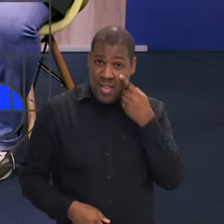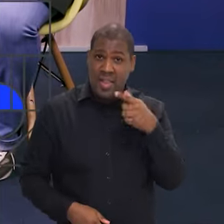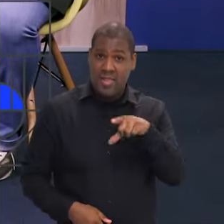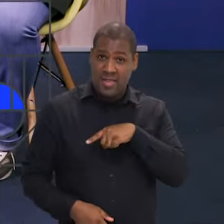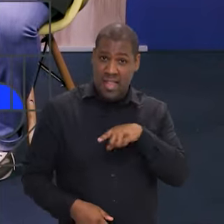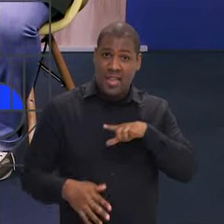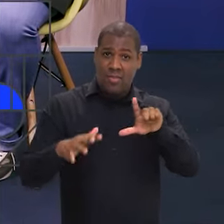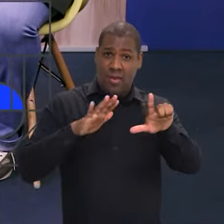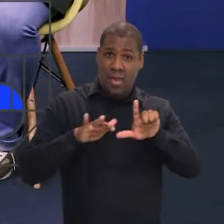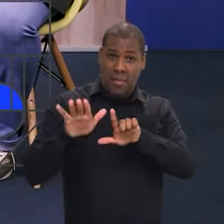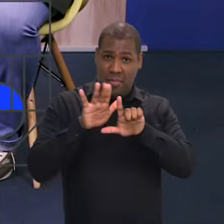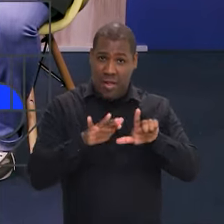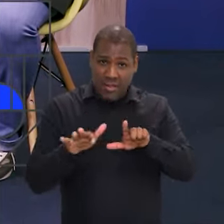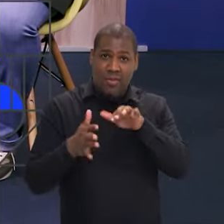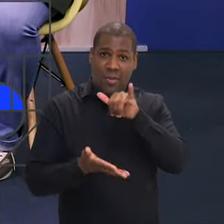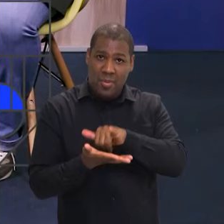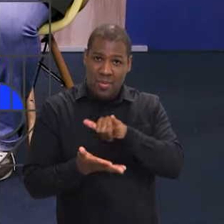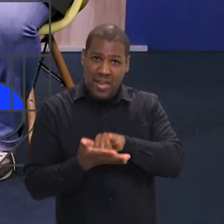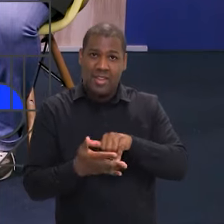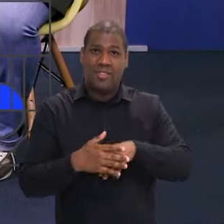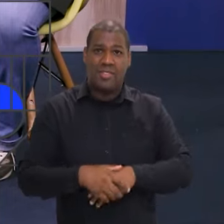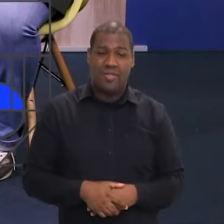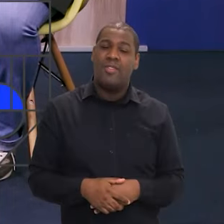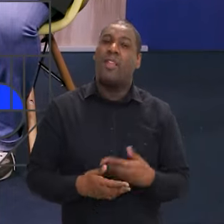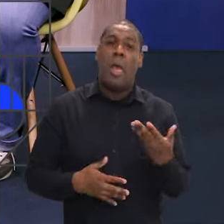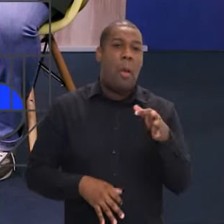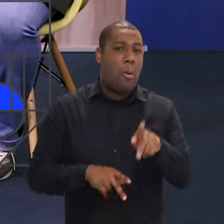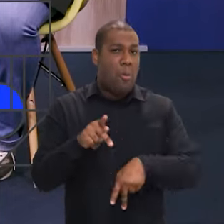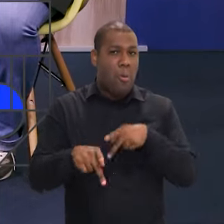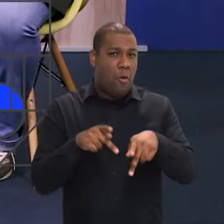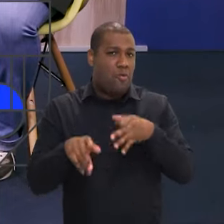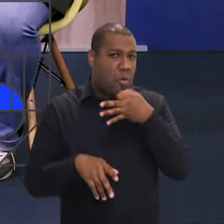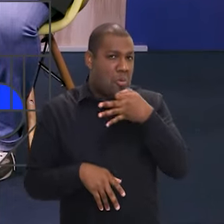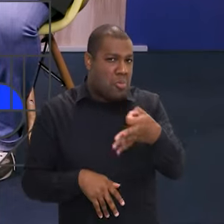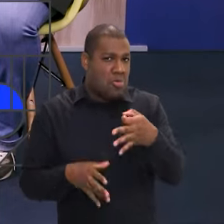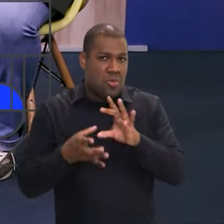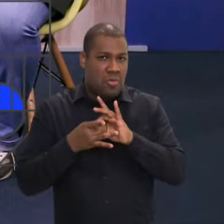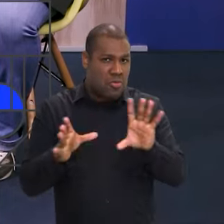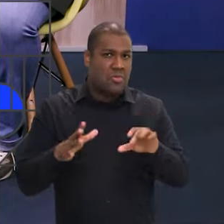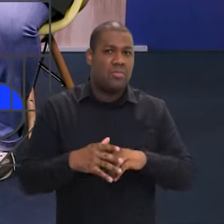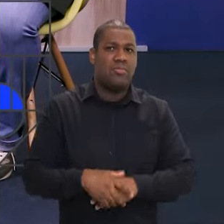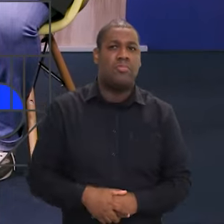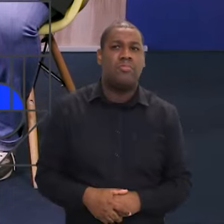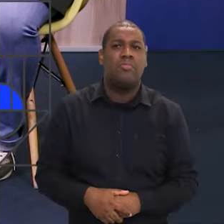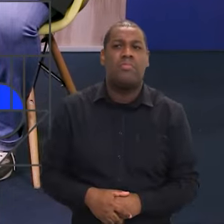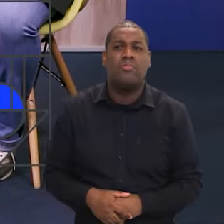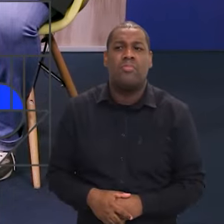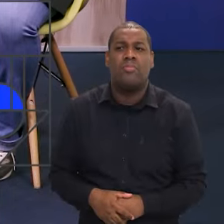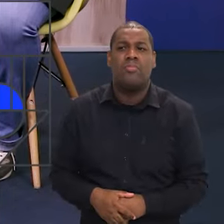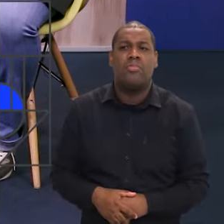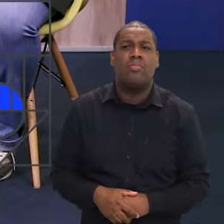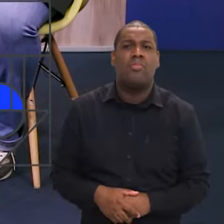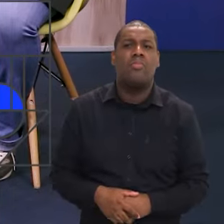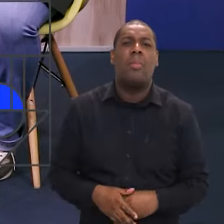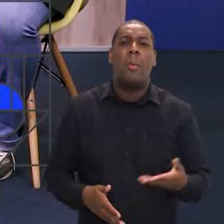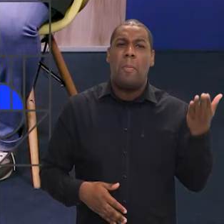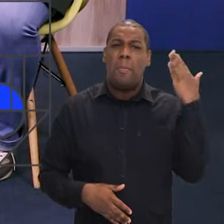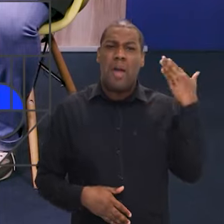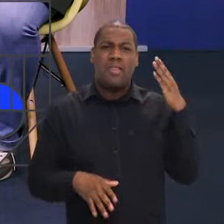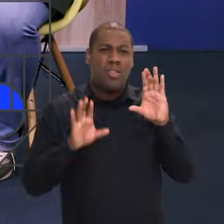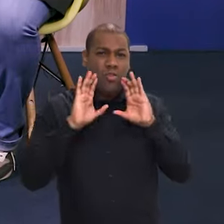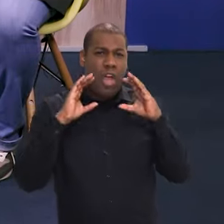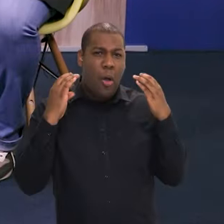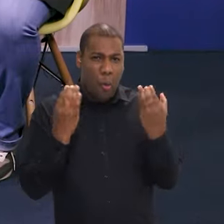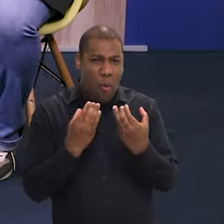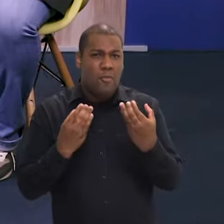mais, participa mais do Brasil, a consulta pública está aberta lá. Ministra, foram 10 anos, entre a